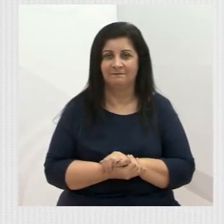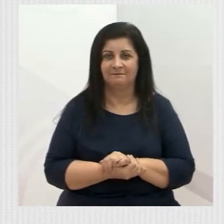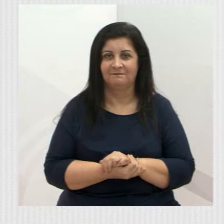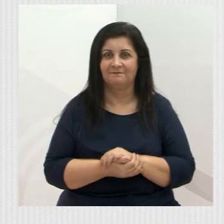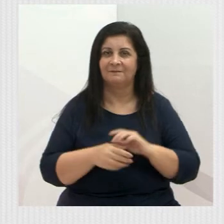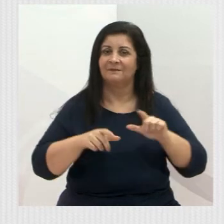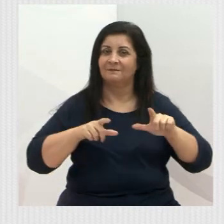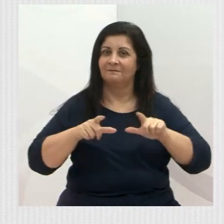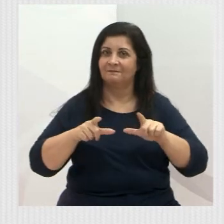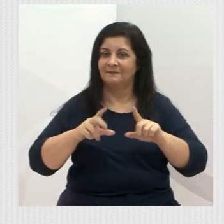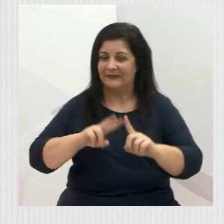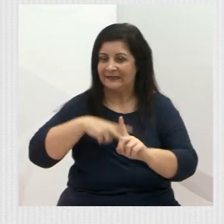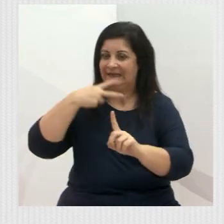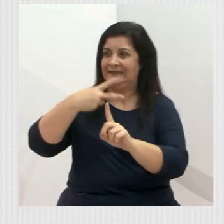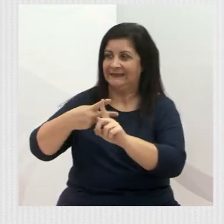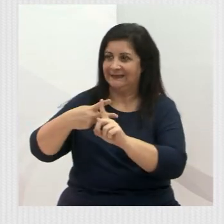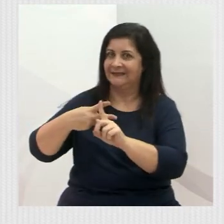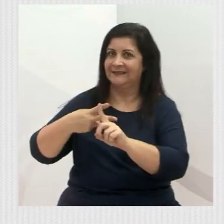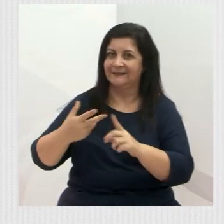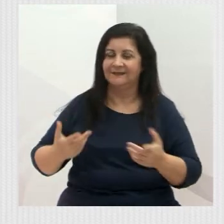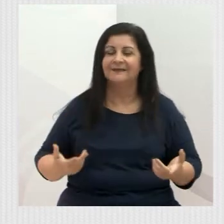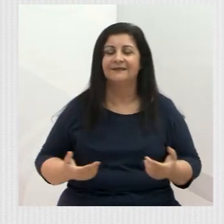trabalho duplo, quádruplo, enfim,